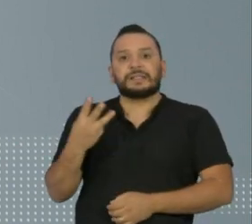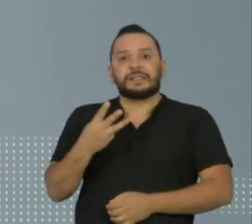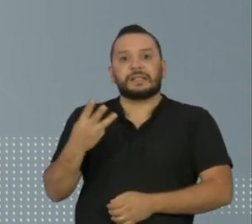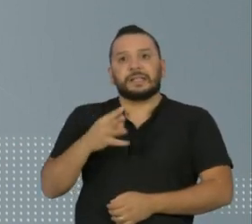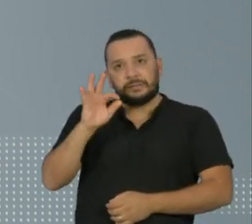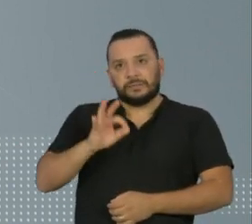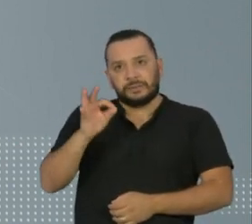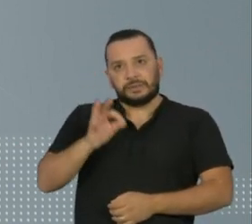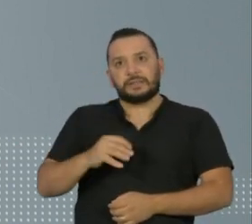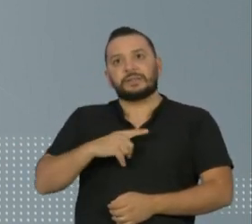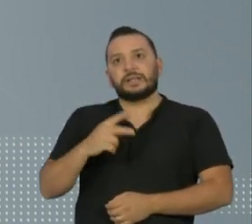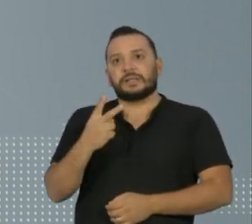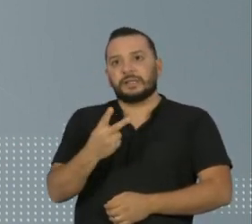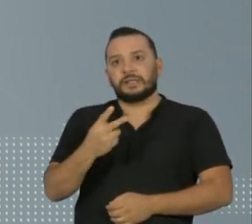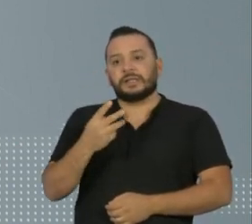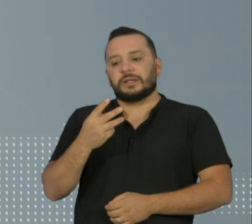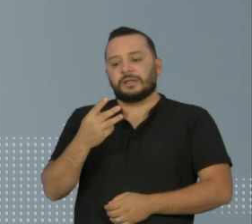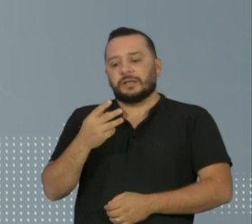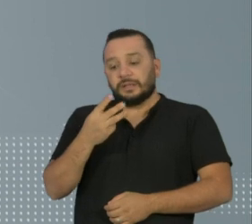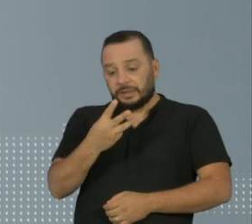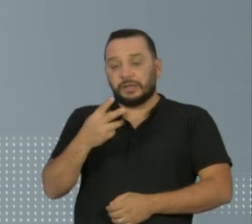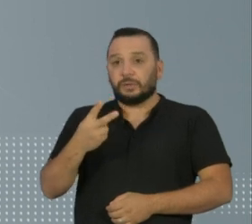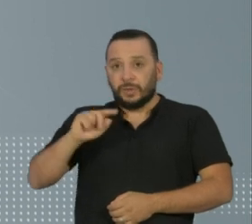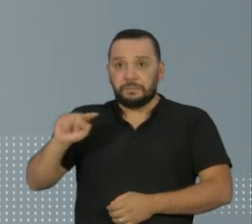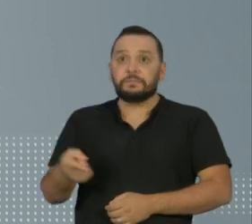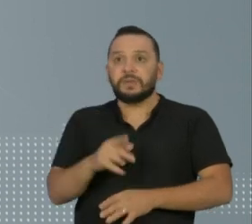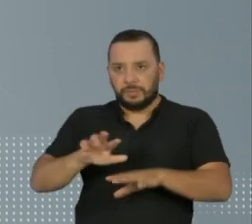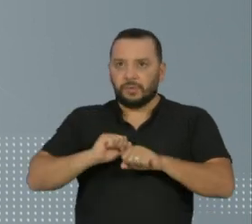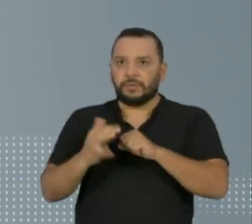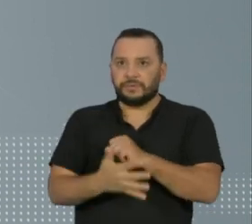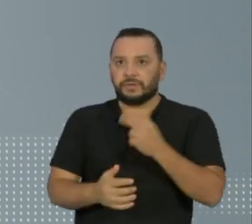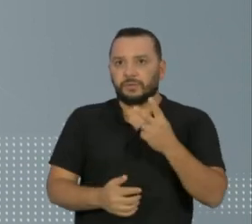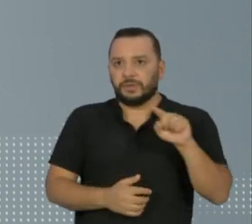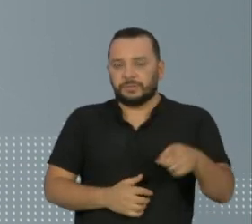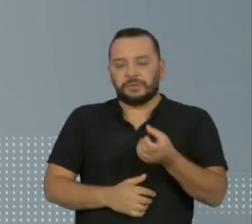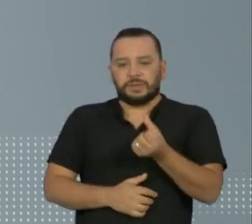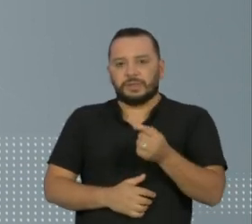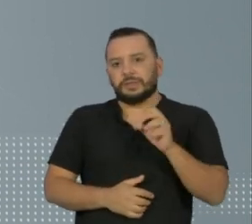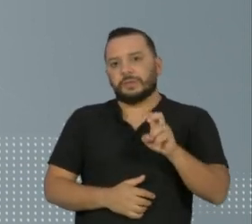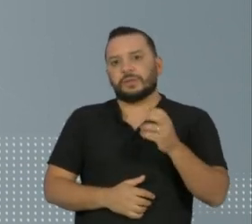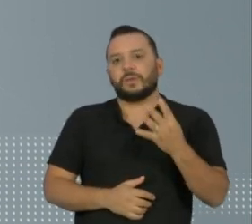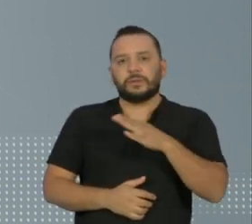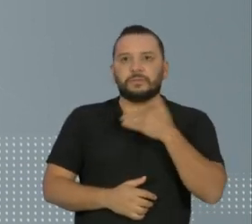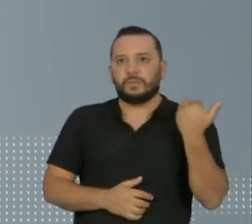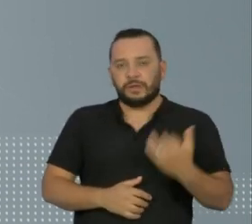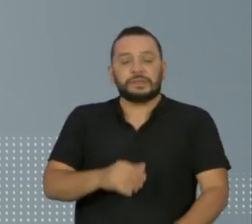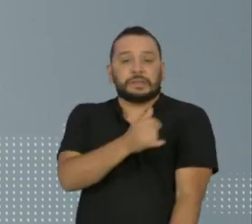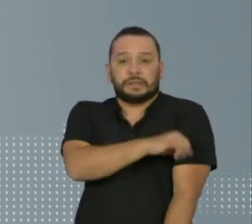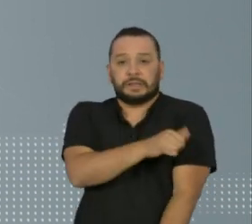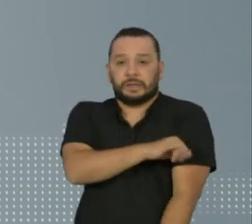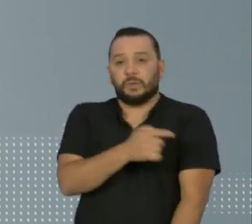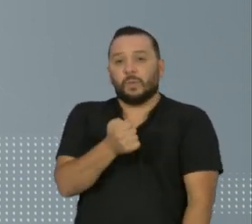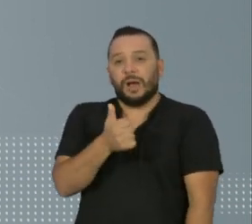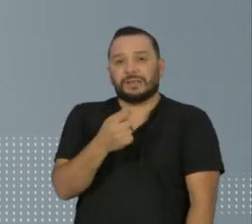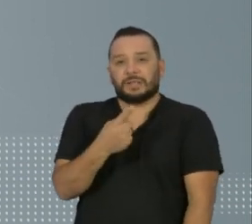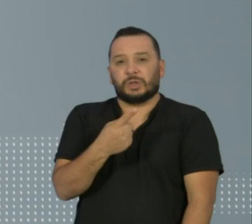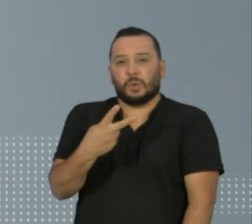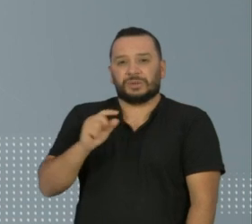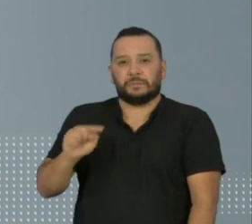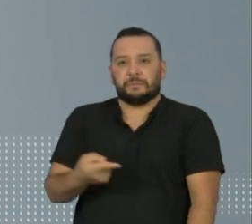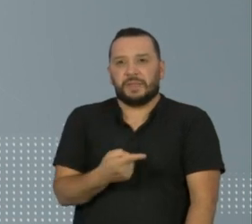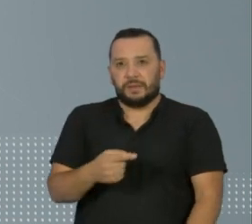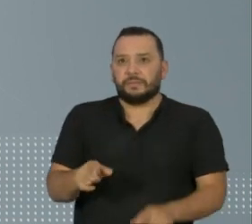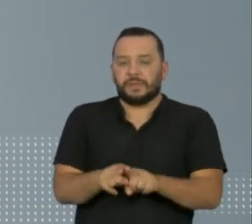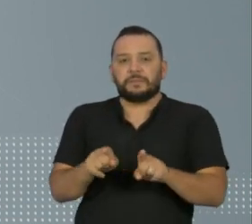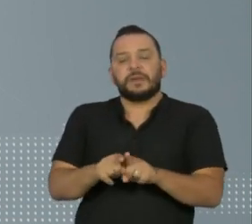32 mil confirmações e 2.654 mortes. Rio de Janeiro se aproxima de 12 mil registros e tem